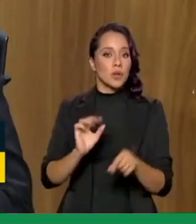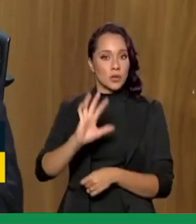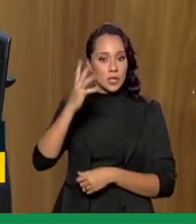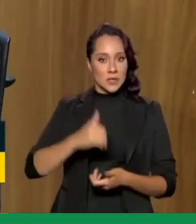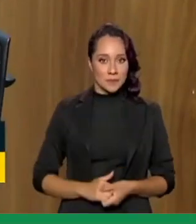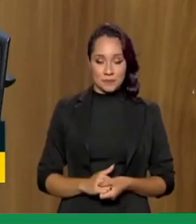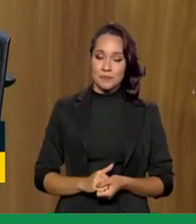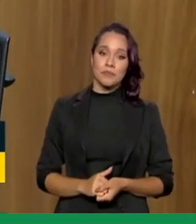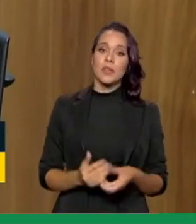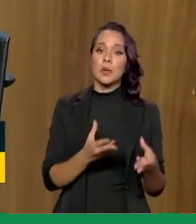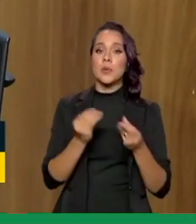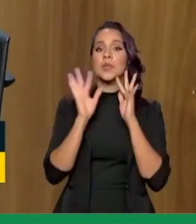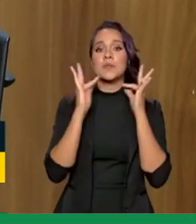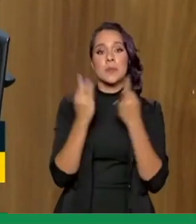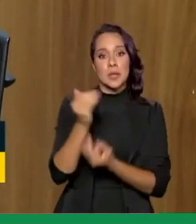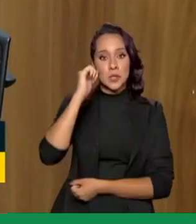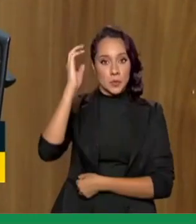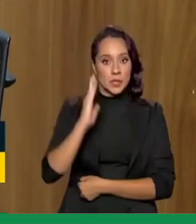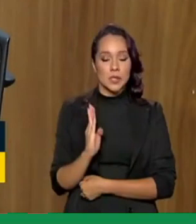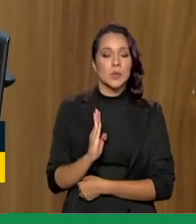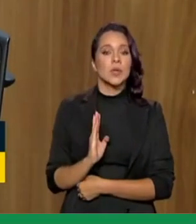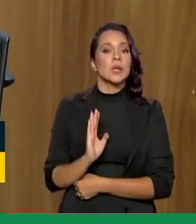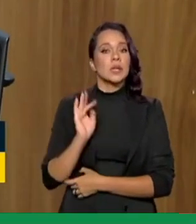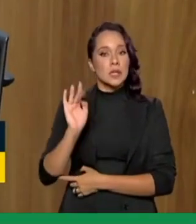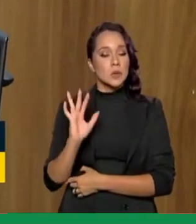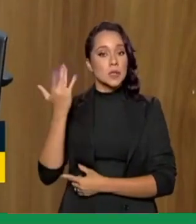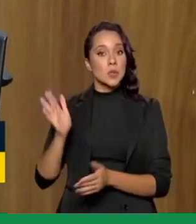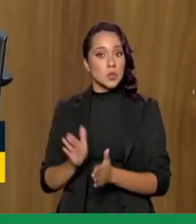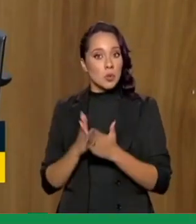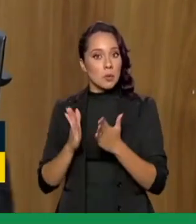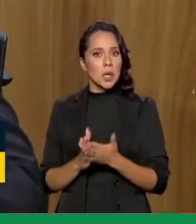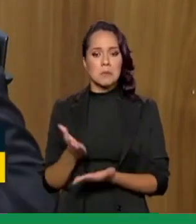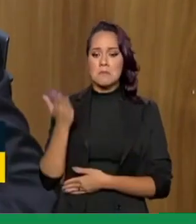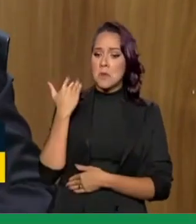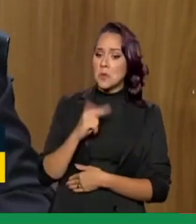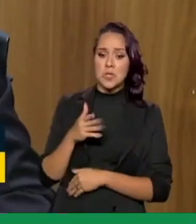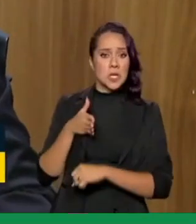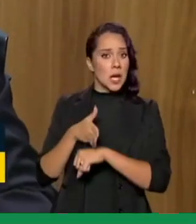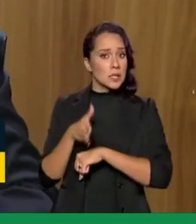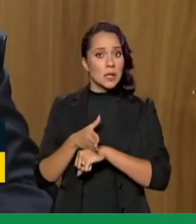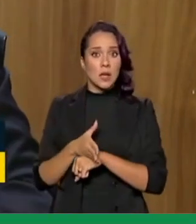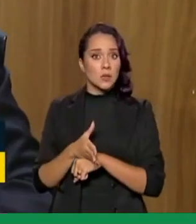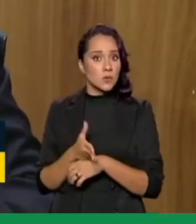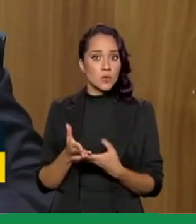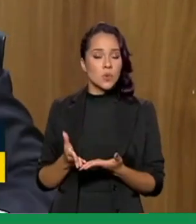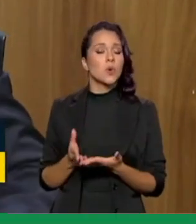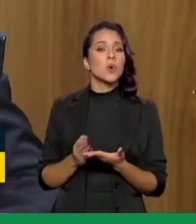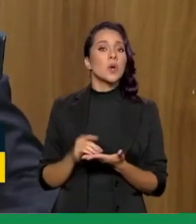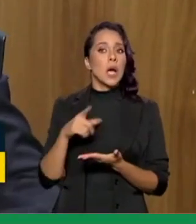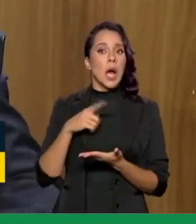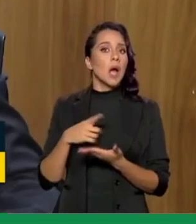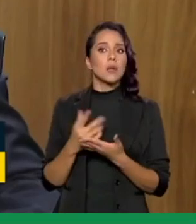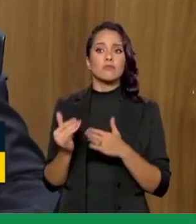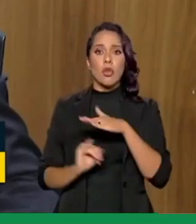A maioria das famílias brasileiras, na situação de extrema pobreza, não tinha acesso ao crédito formal. Estava submetida à